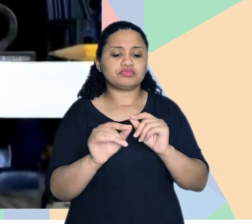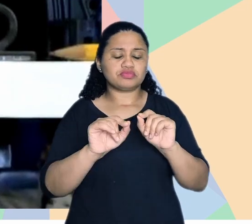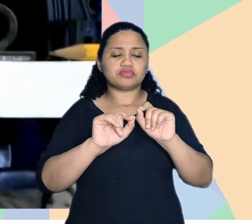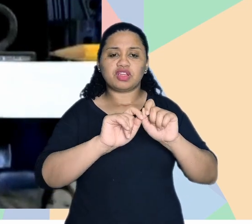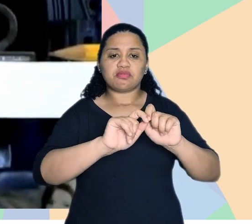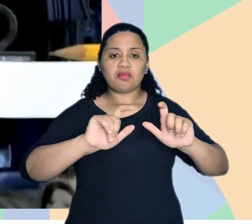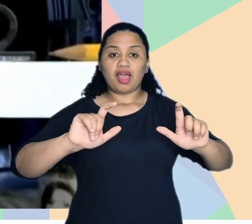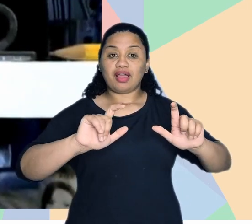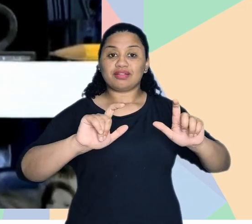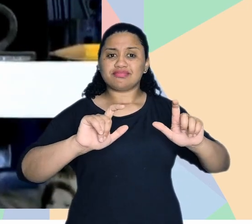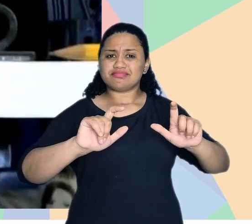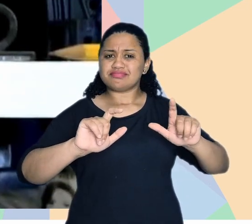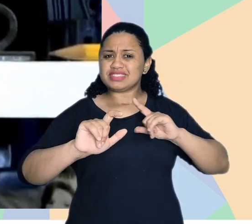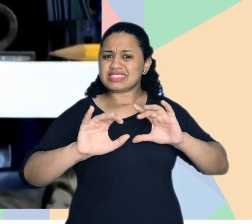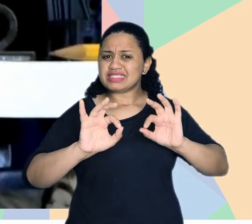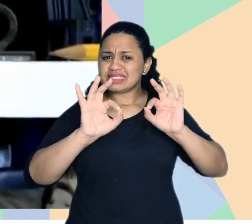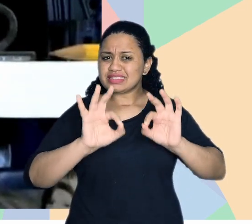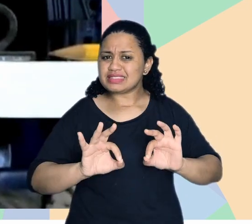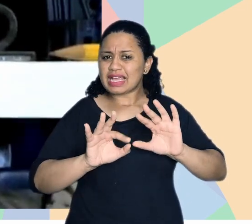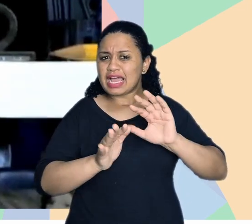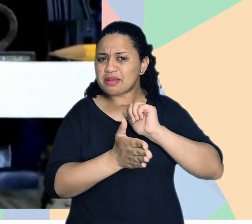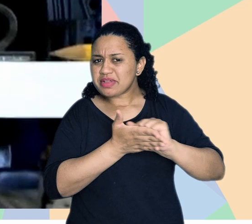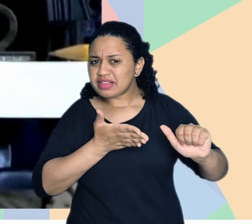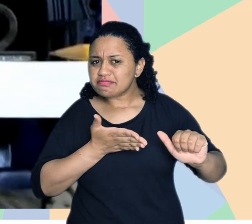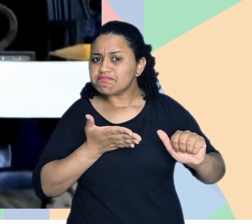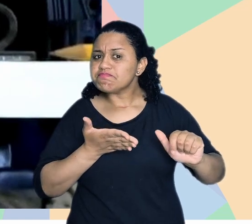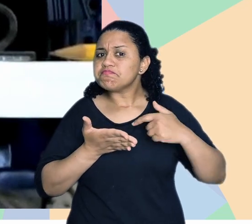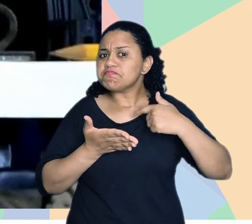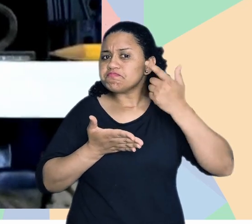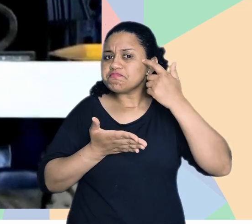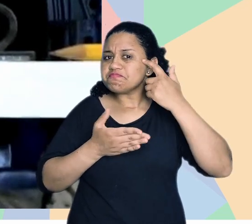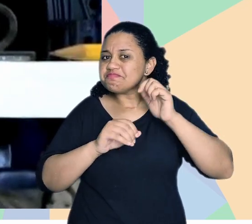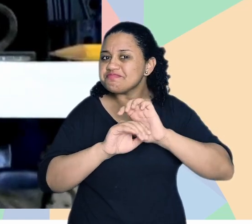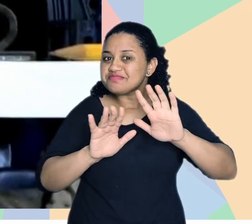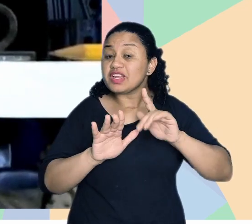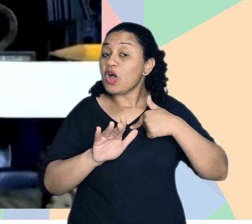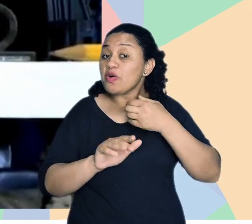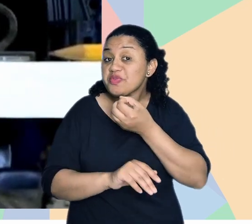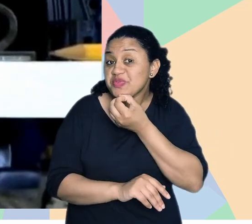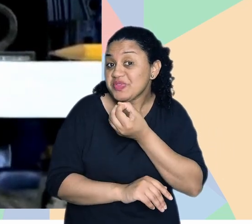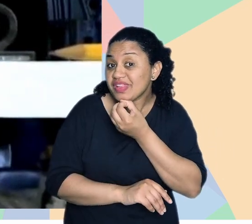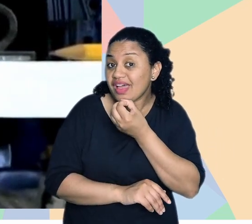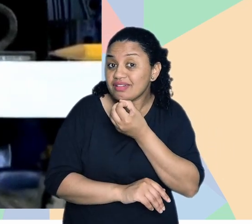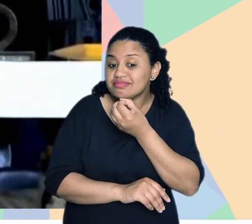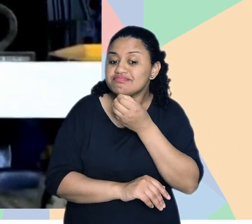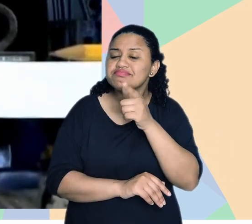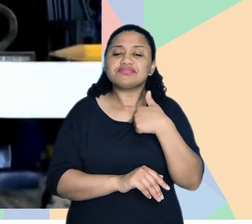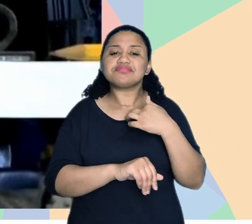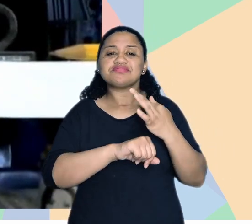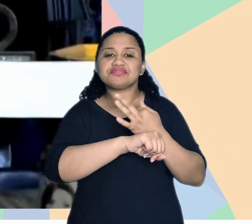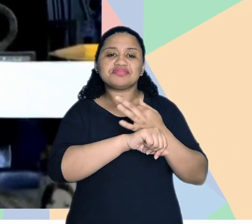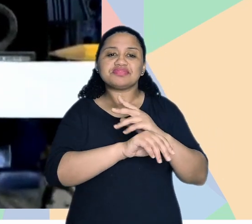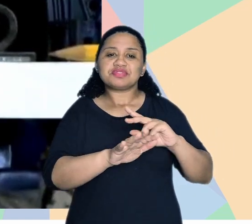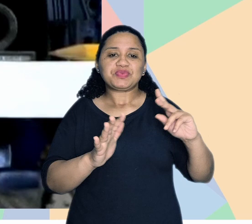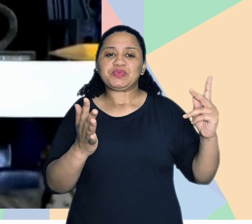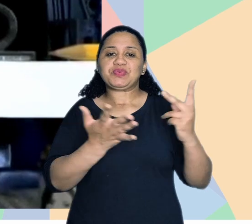É aquela janelinha que abre, assim, na tela, né? Tem certeza que você quer deletar? Pensa bem. Eu estou te dando uma chance, né? Então,